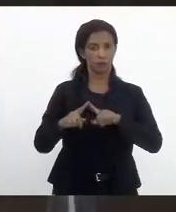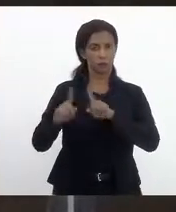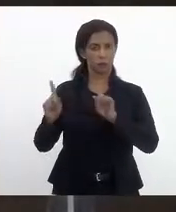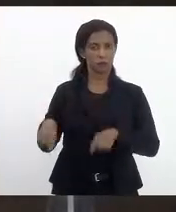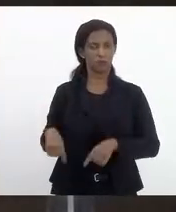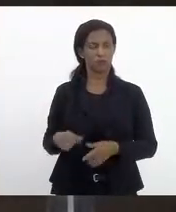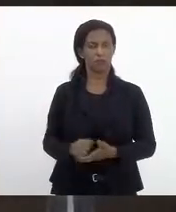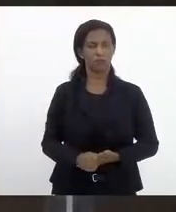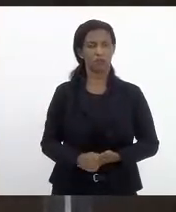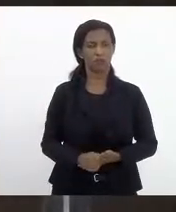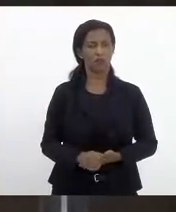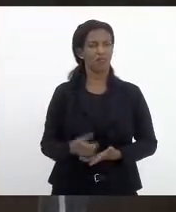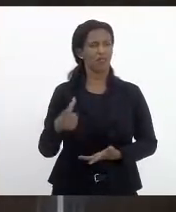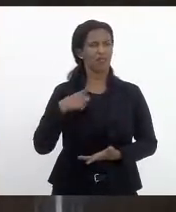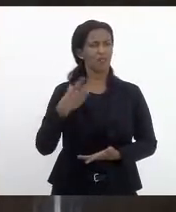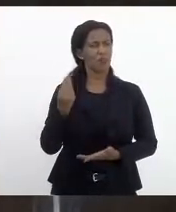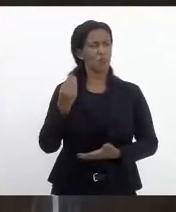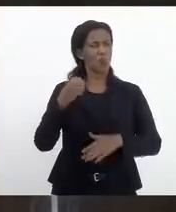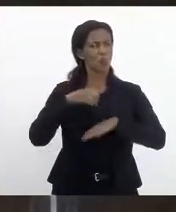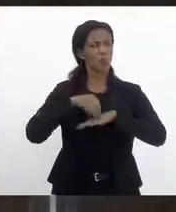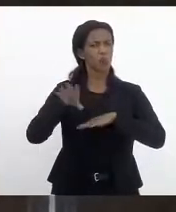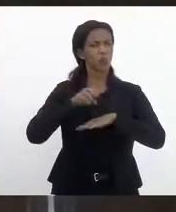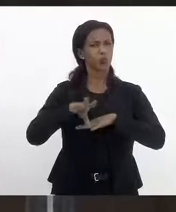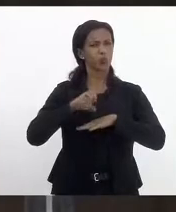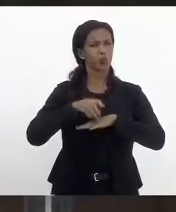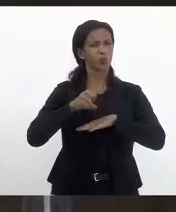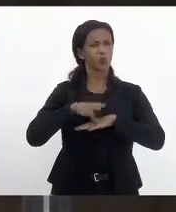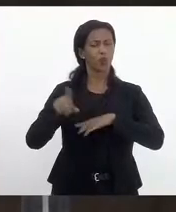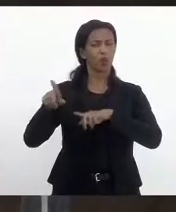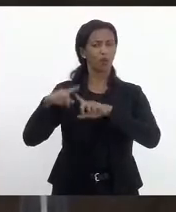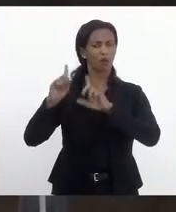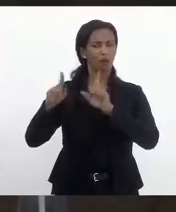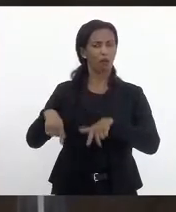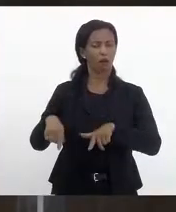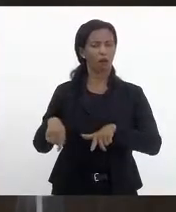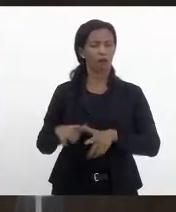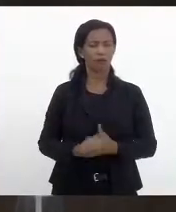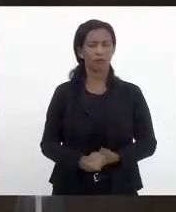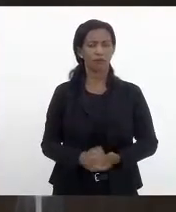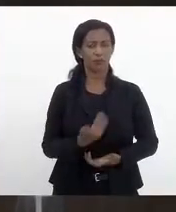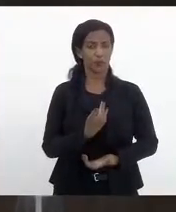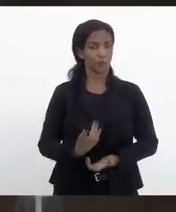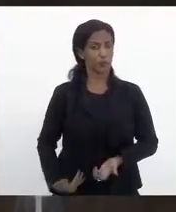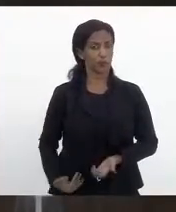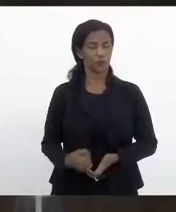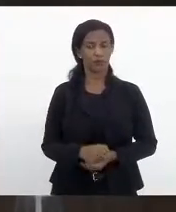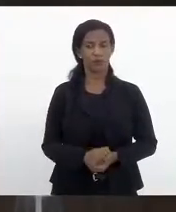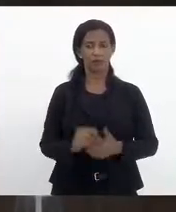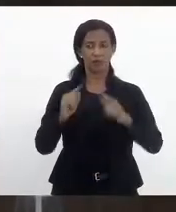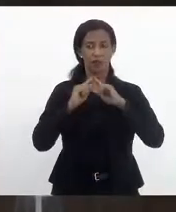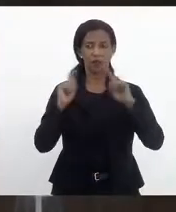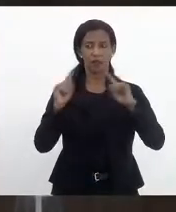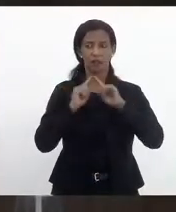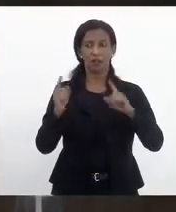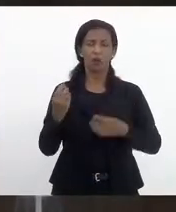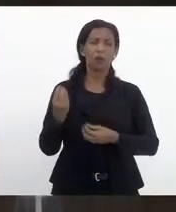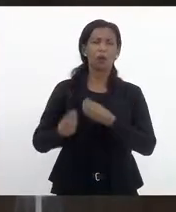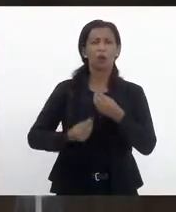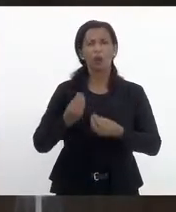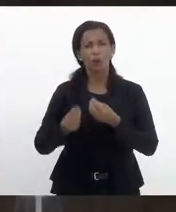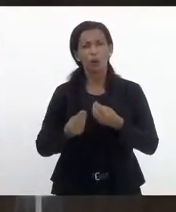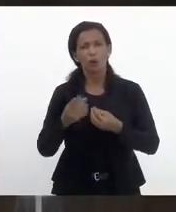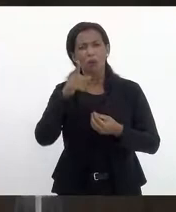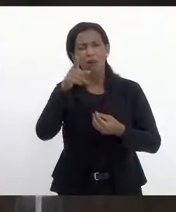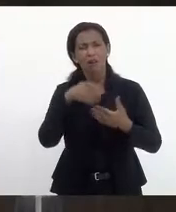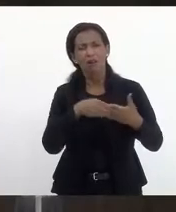A gente tem recebido muitas demandas de servidores públicos. Então, o questionamento é como é que a Exª vai